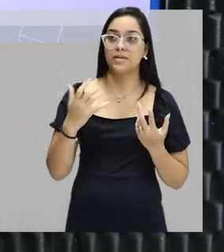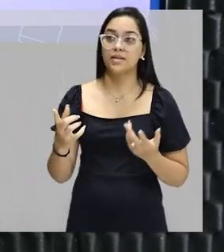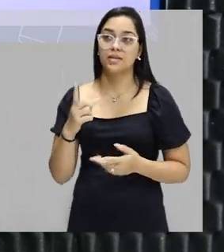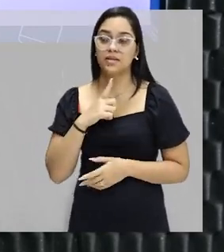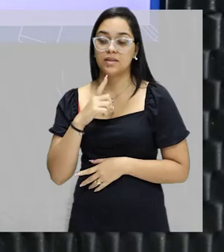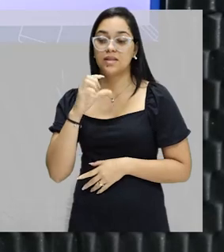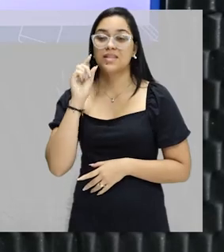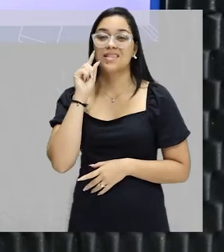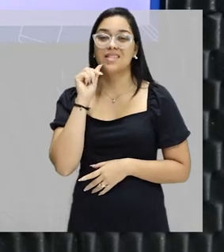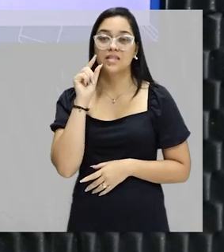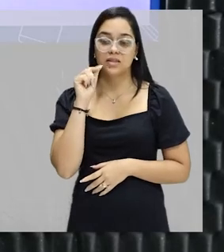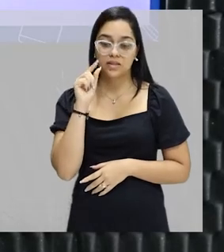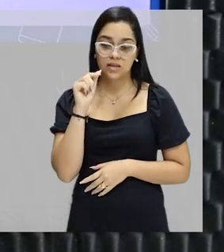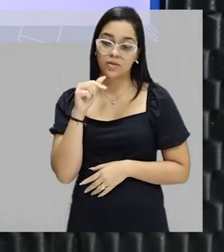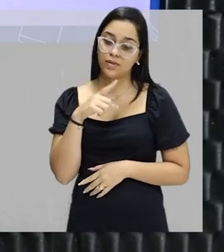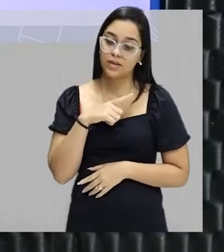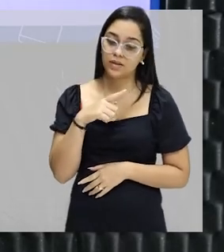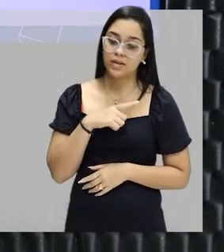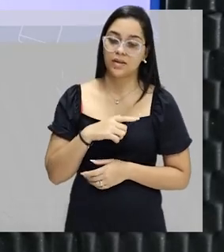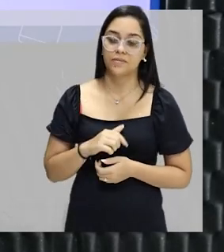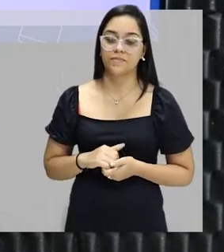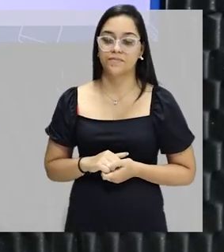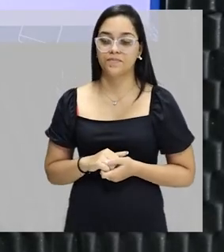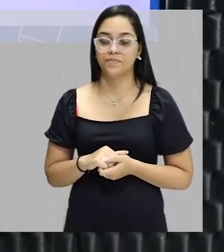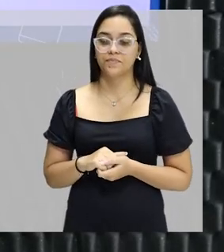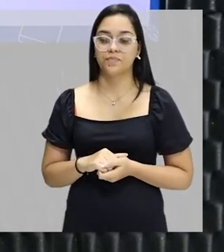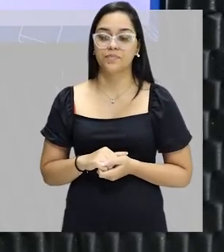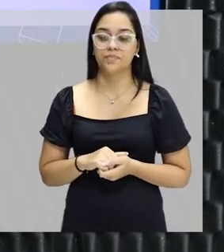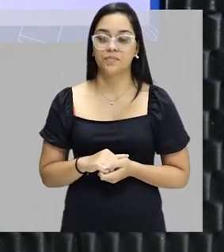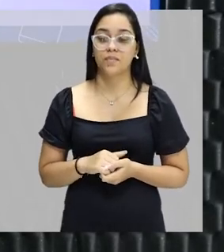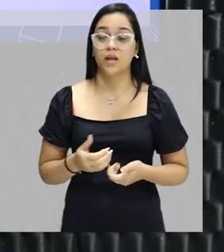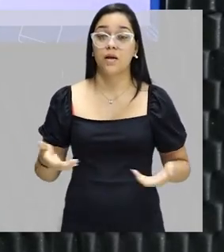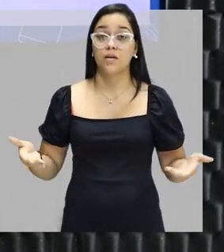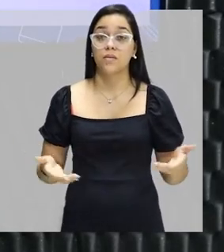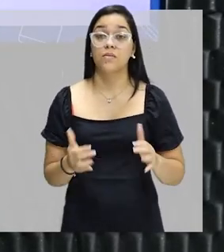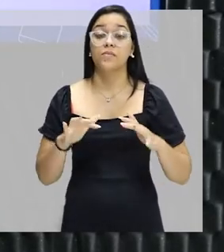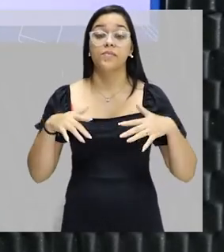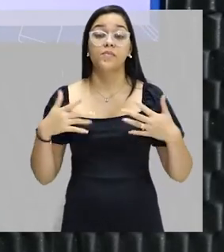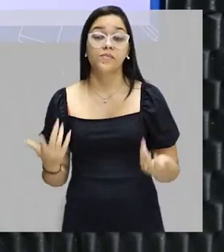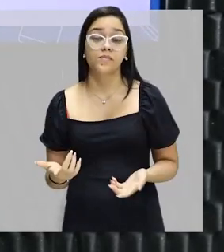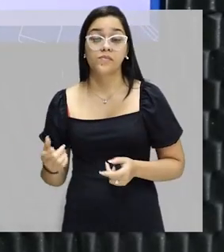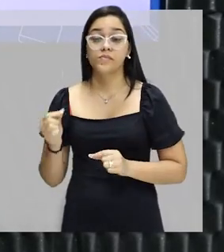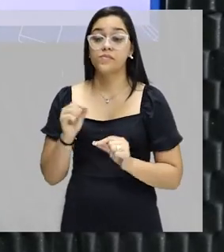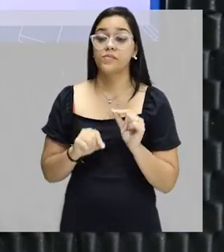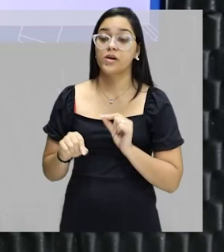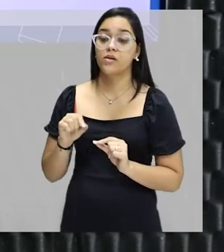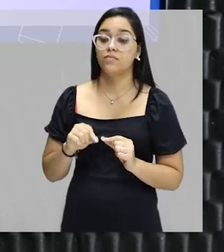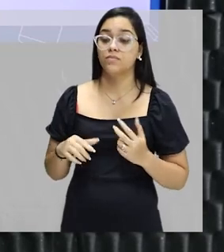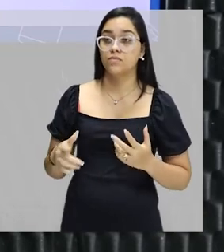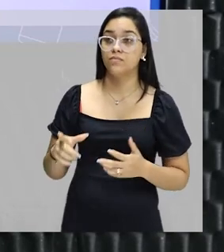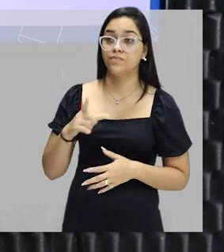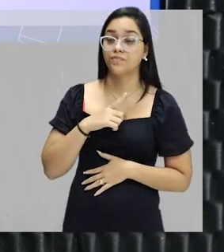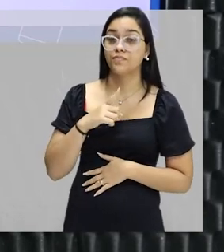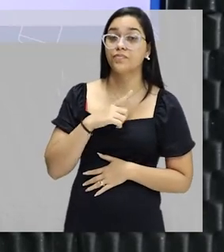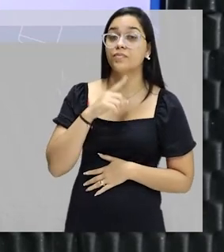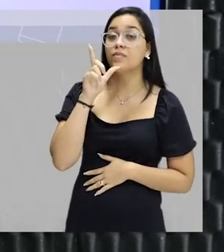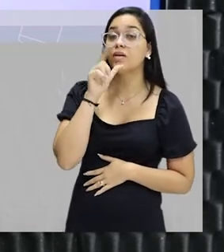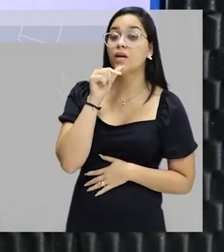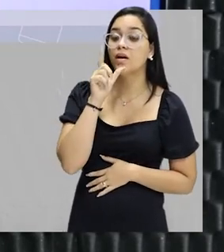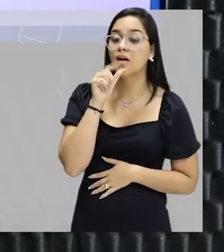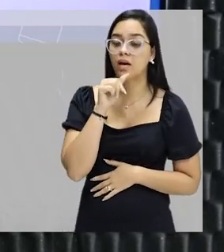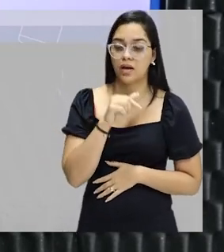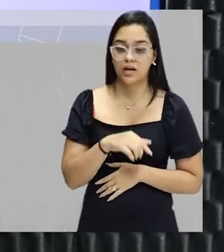sal obtido. Ok? Obtido. Agora, qual seria a massa de água?